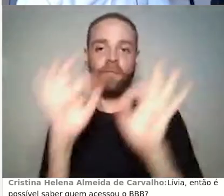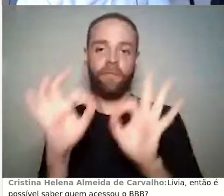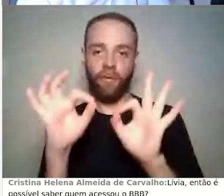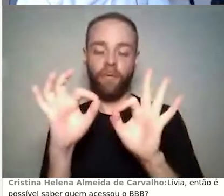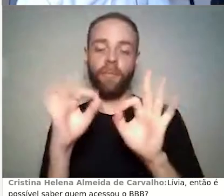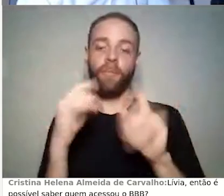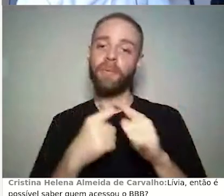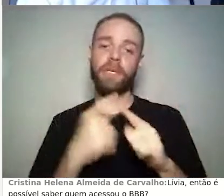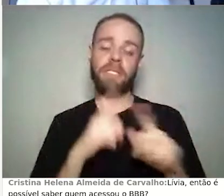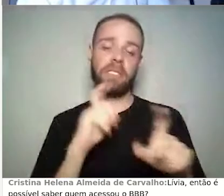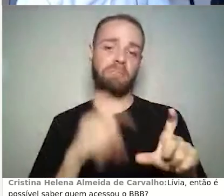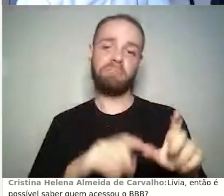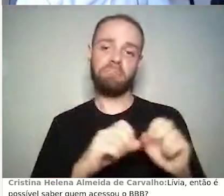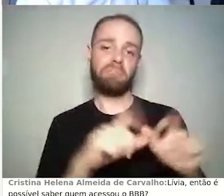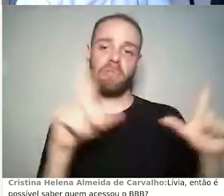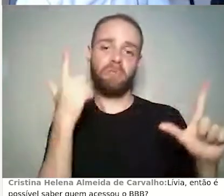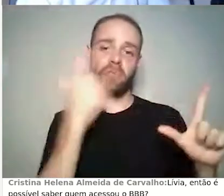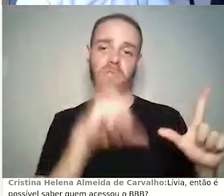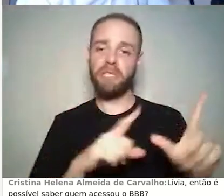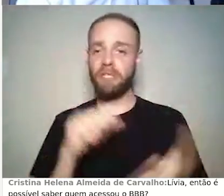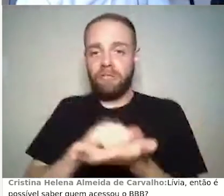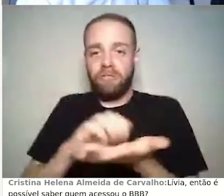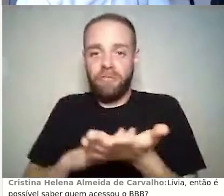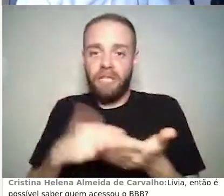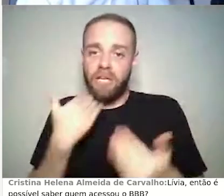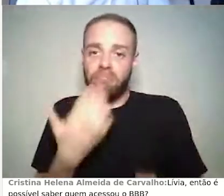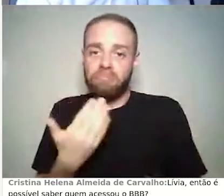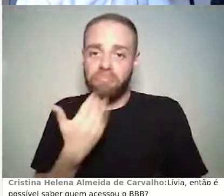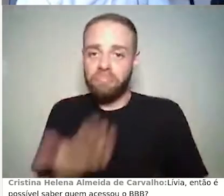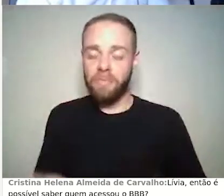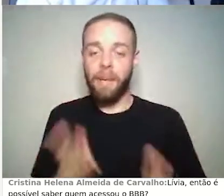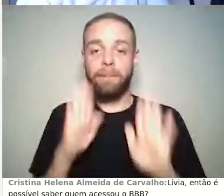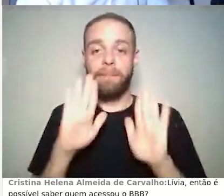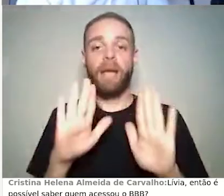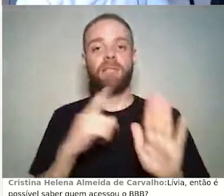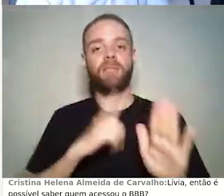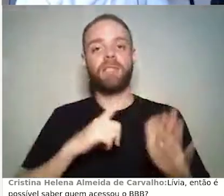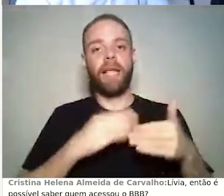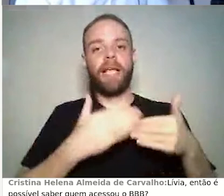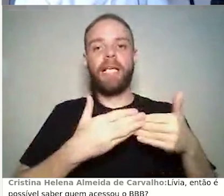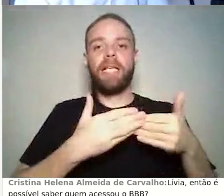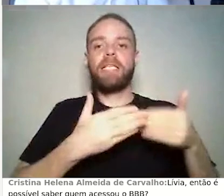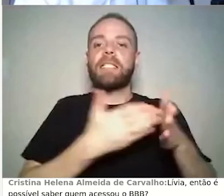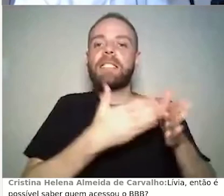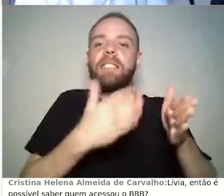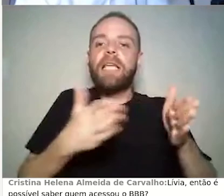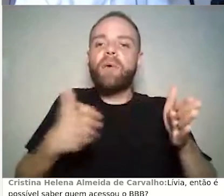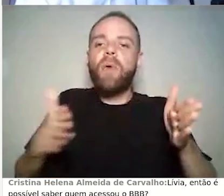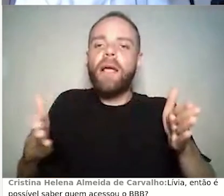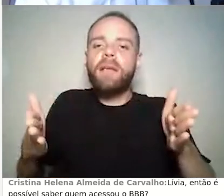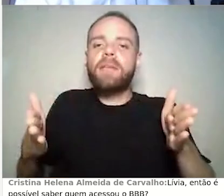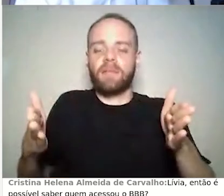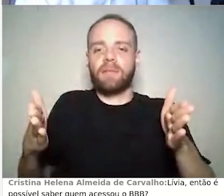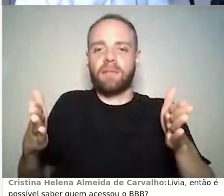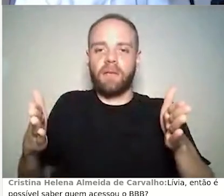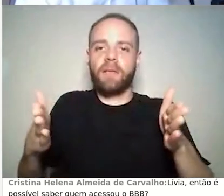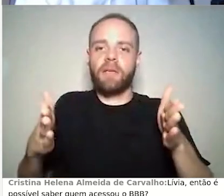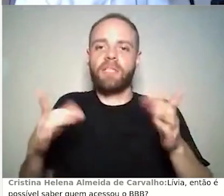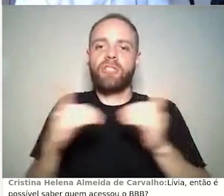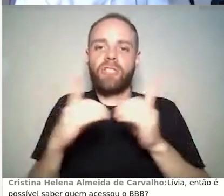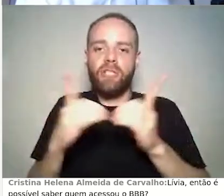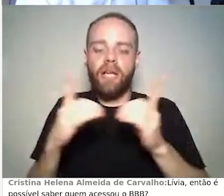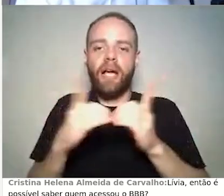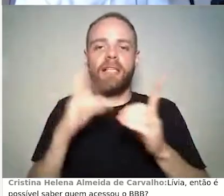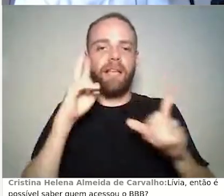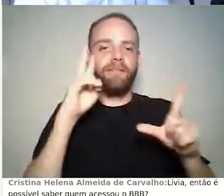clicou ele não vai conseguir fazer a tarefa, né Edileuza, mas se você dá uma sequência onde tem um conjunto de ações que ele assiste para fazer